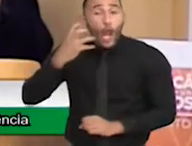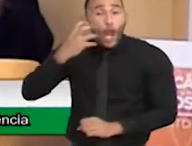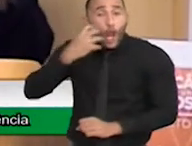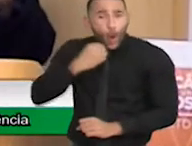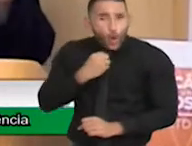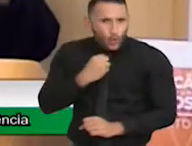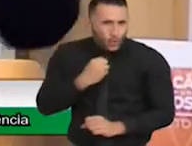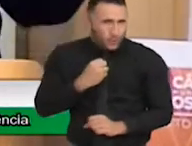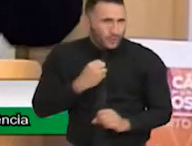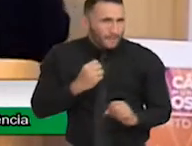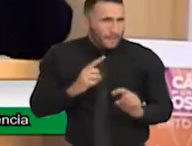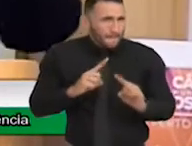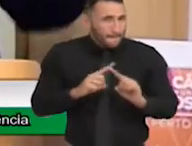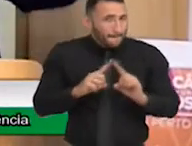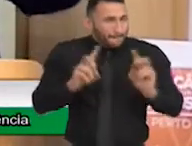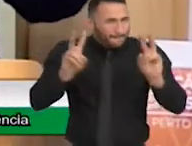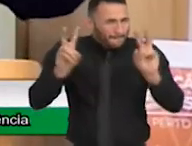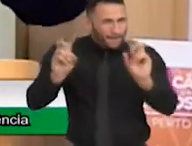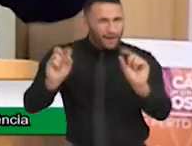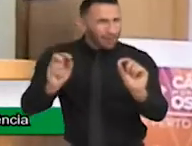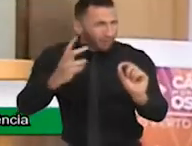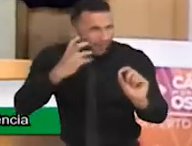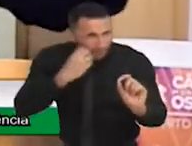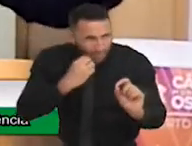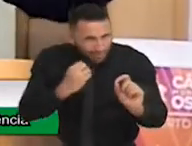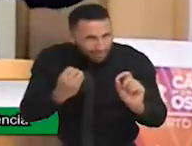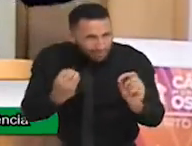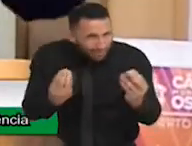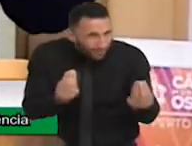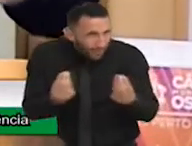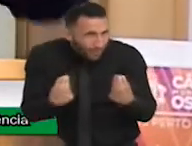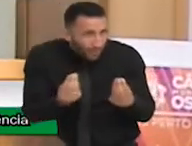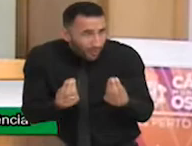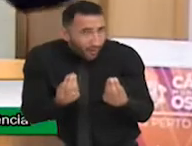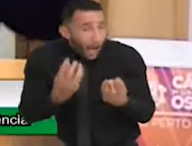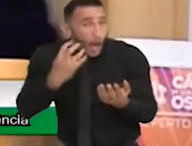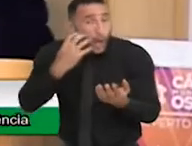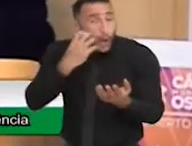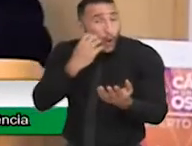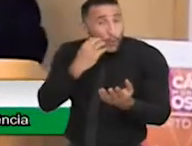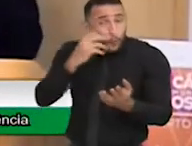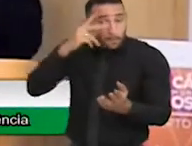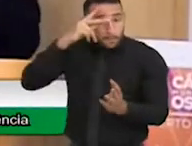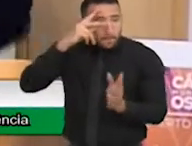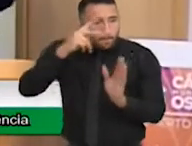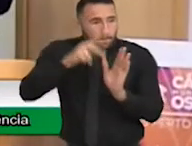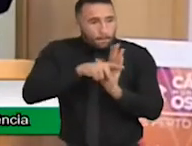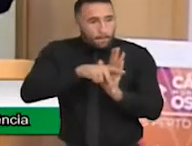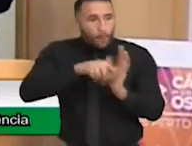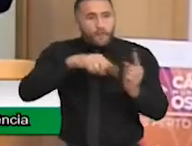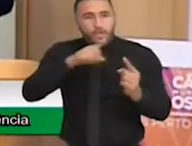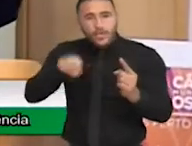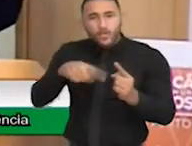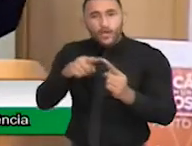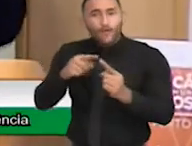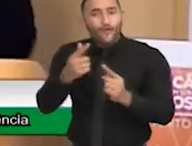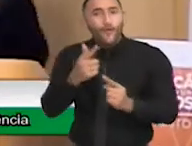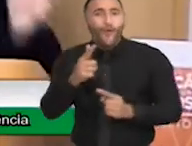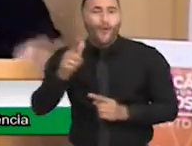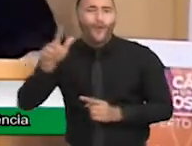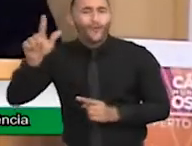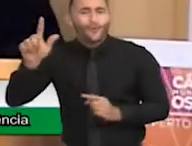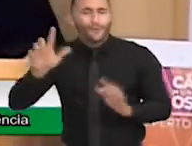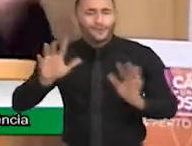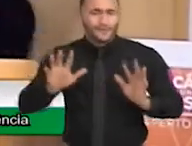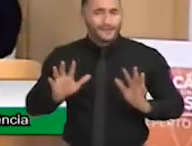sem fins lucrativos, lucros sem fins para outros fins, e sim para o próprio fim da instituição. Então, olha